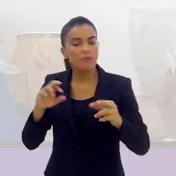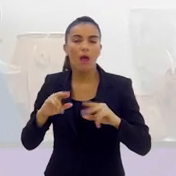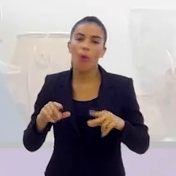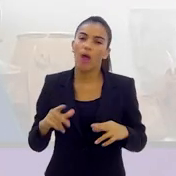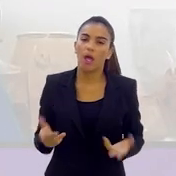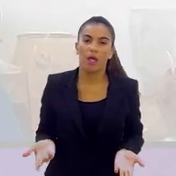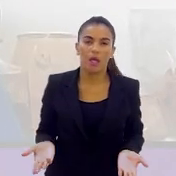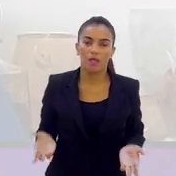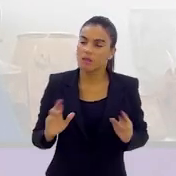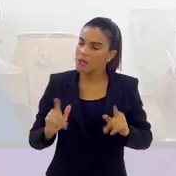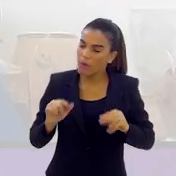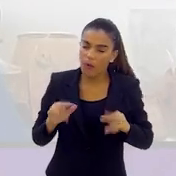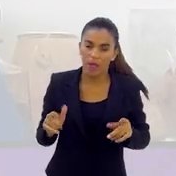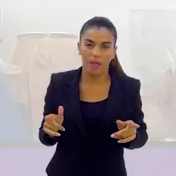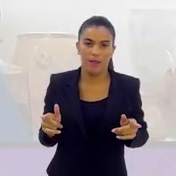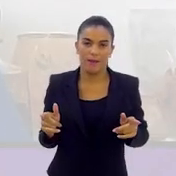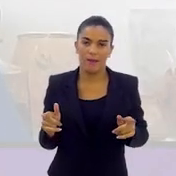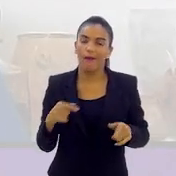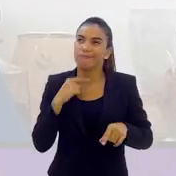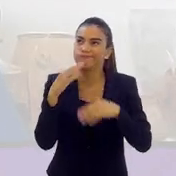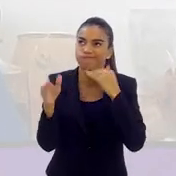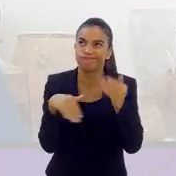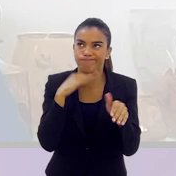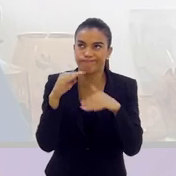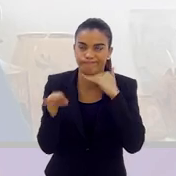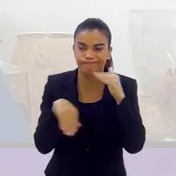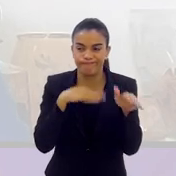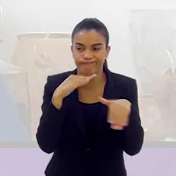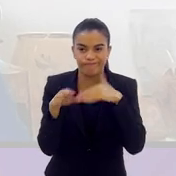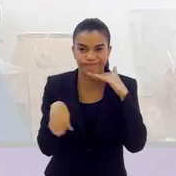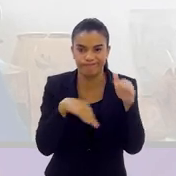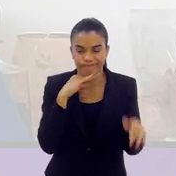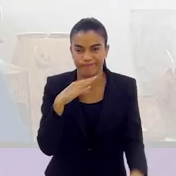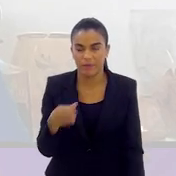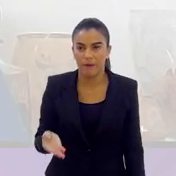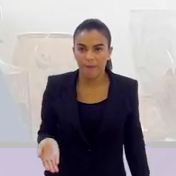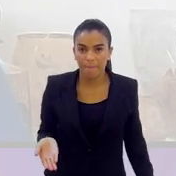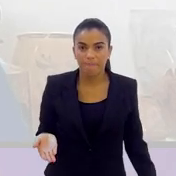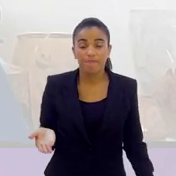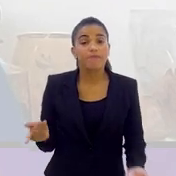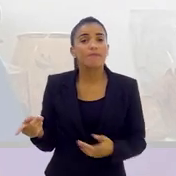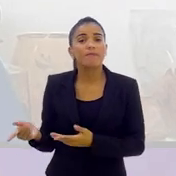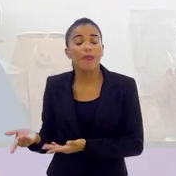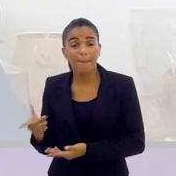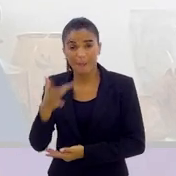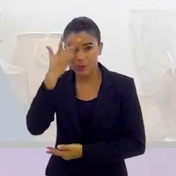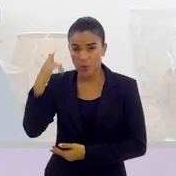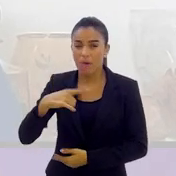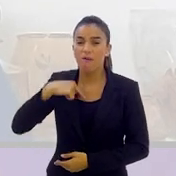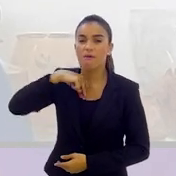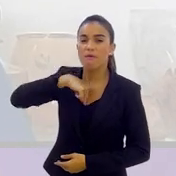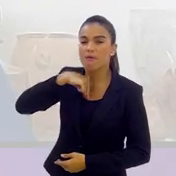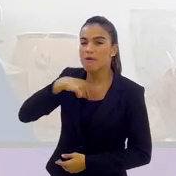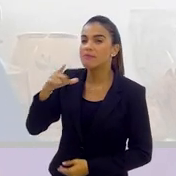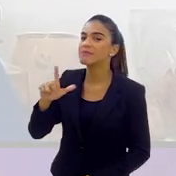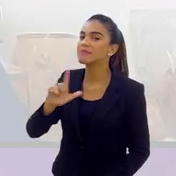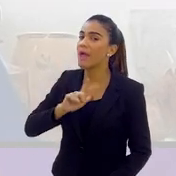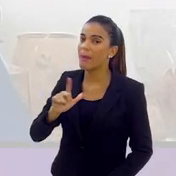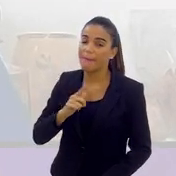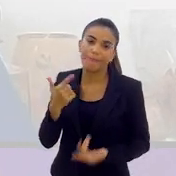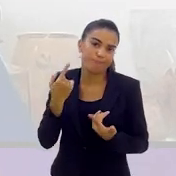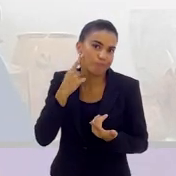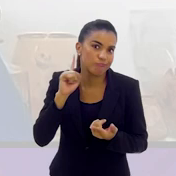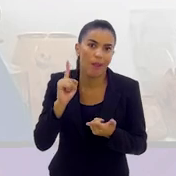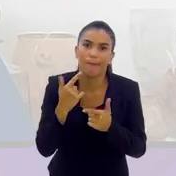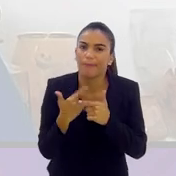verdade. sabe que não é, né? Não é, isso aí é conversa fiada. Acaba que o cara tem esse negócio, infelizmente a gente não